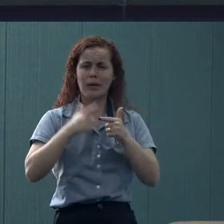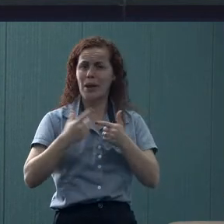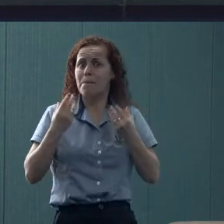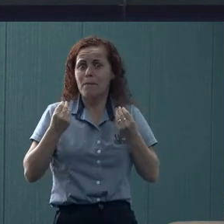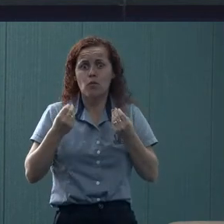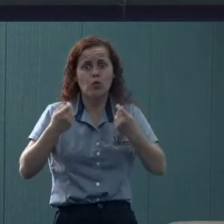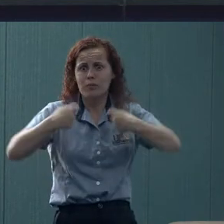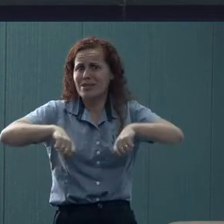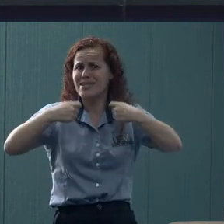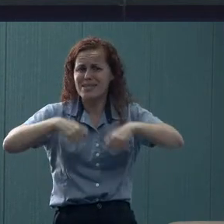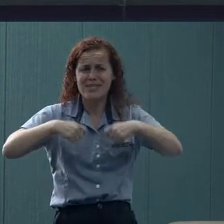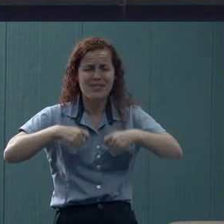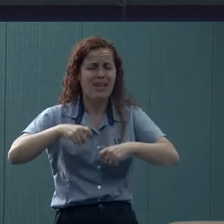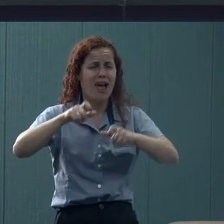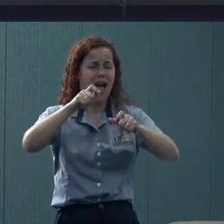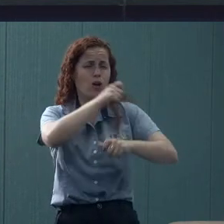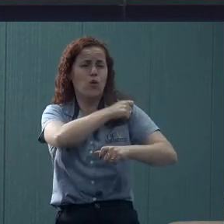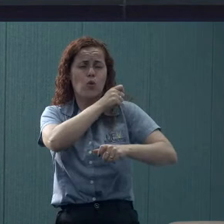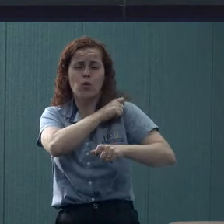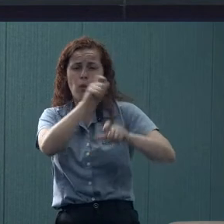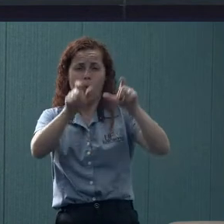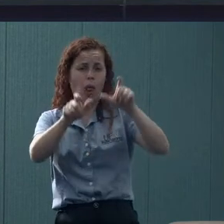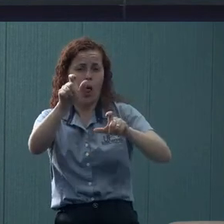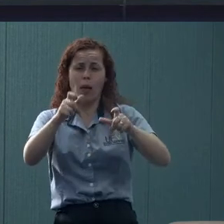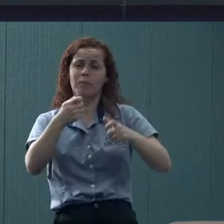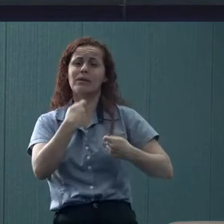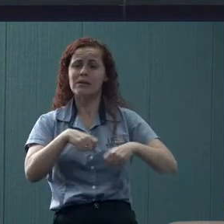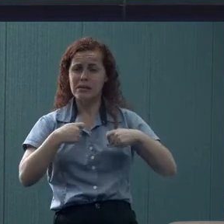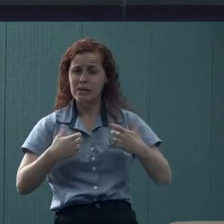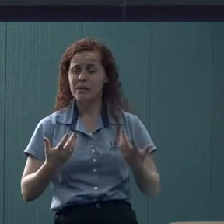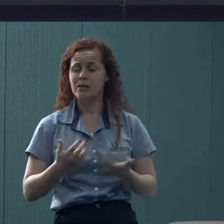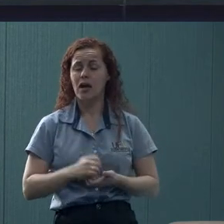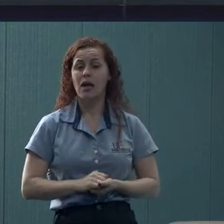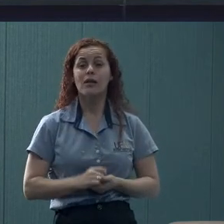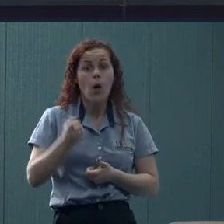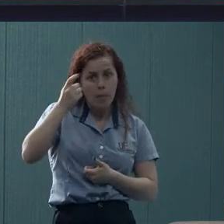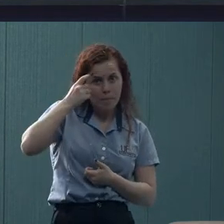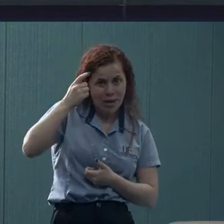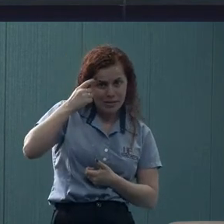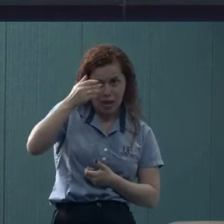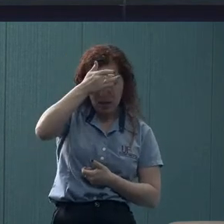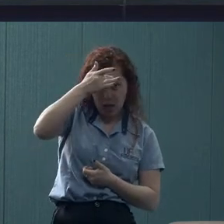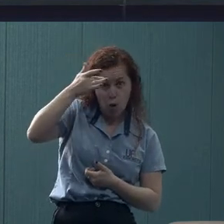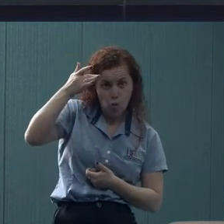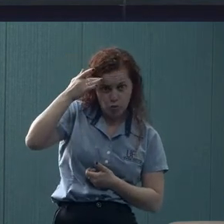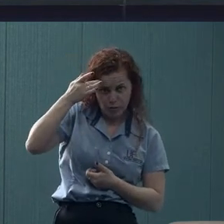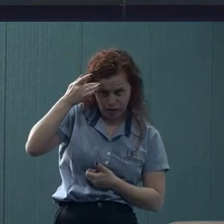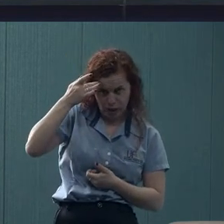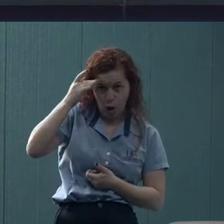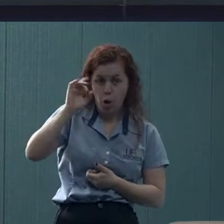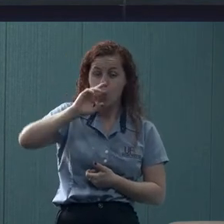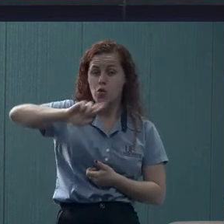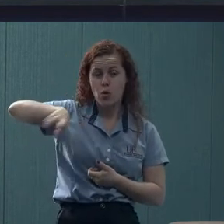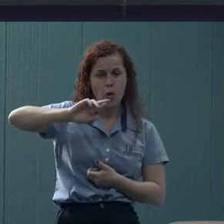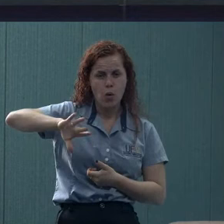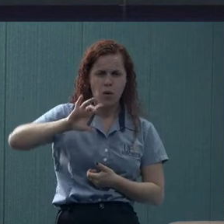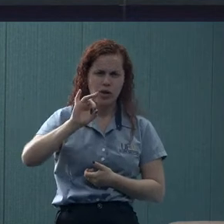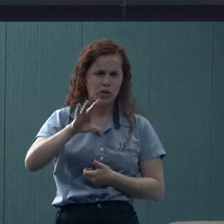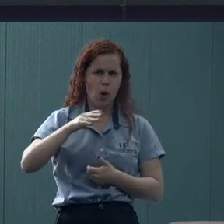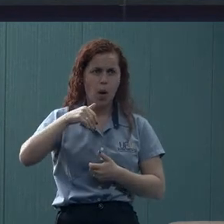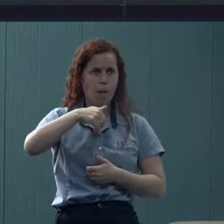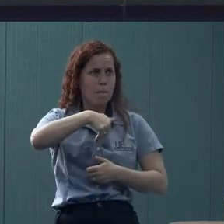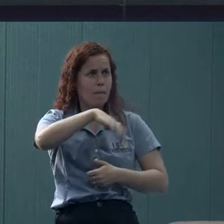que é uma demanda realmente muito grande. Por isso que eu acho que a gente sempre precisa pensar em termos de saúde mental, não em termos de quanto mais